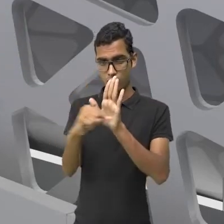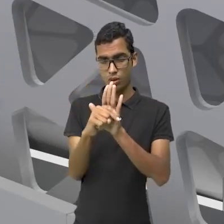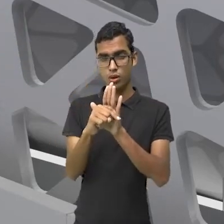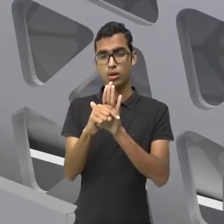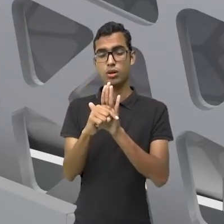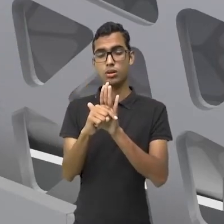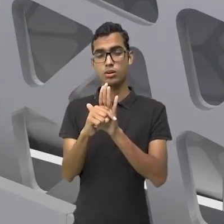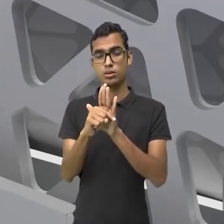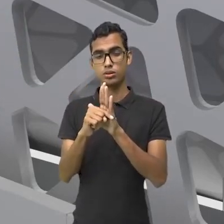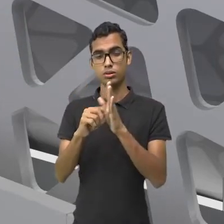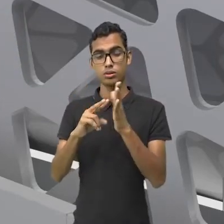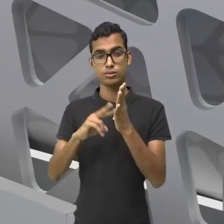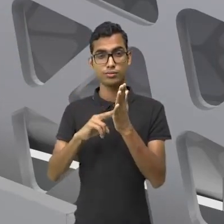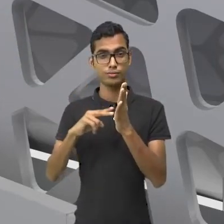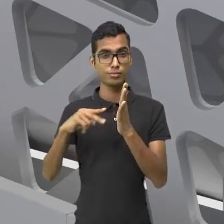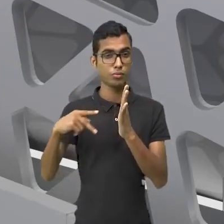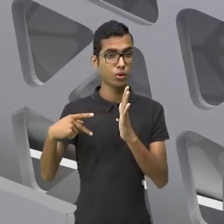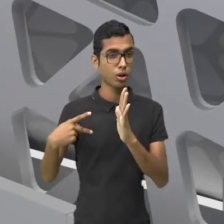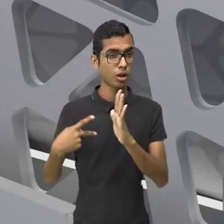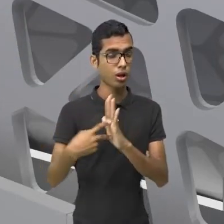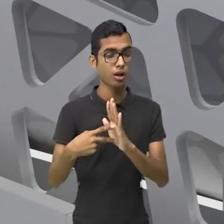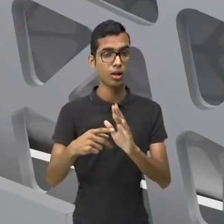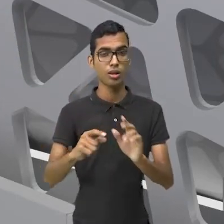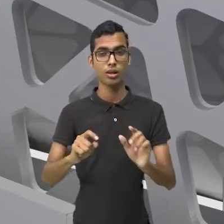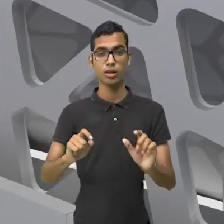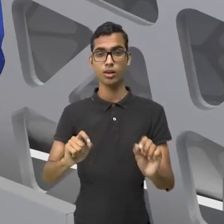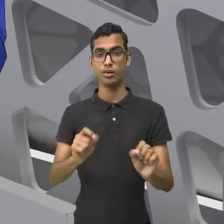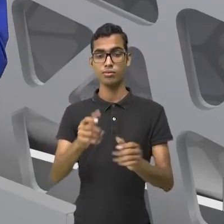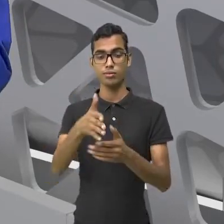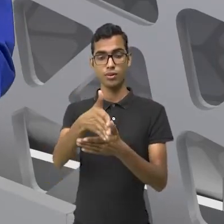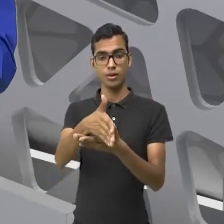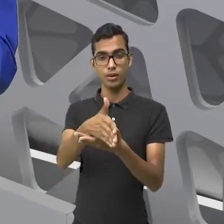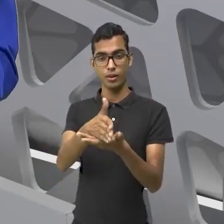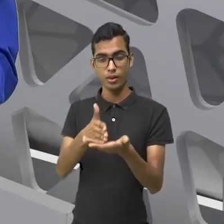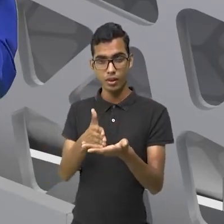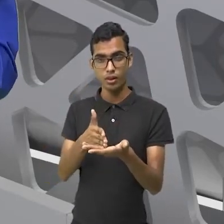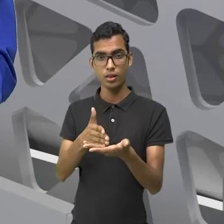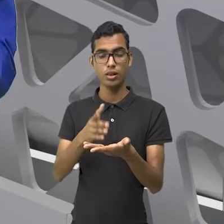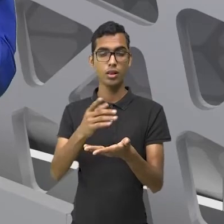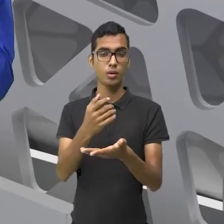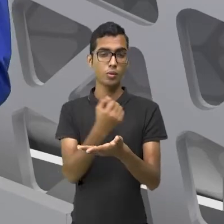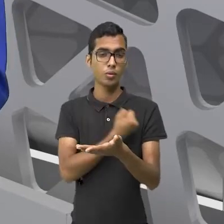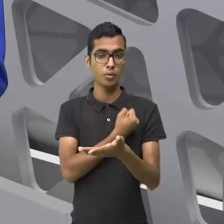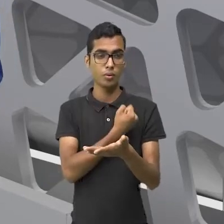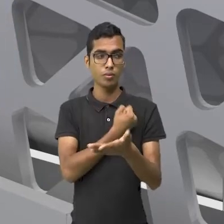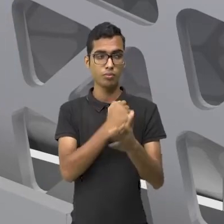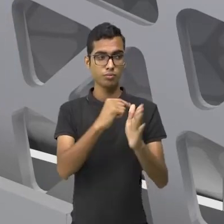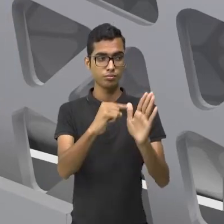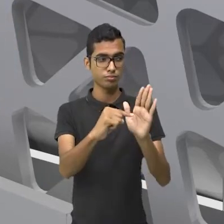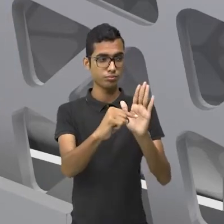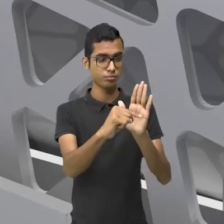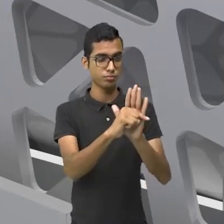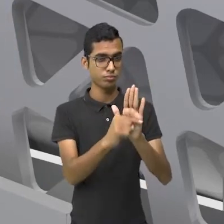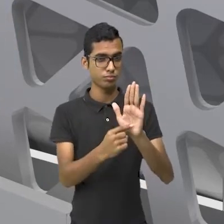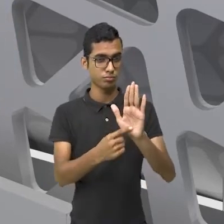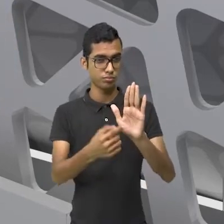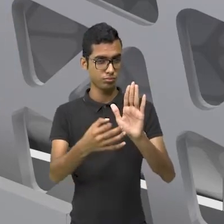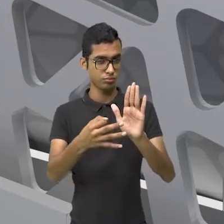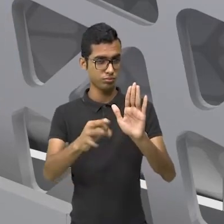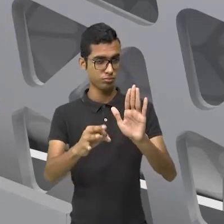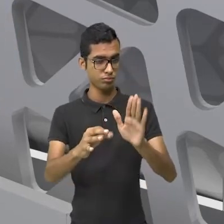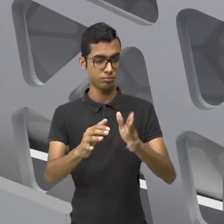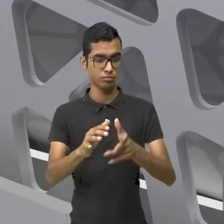significa que essa metade vai ser negativa, beleza?